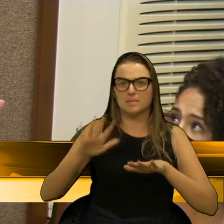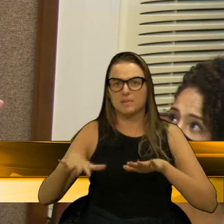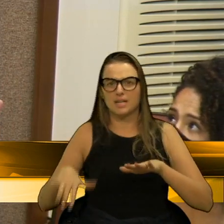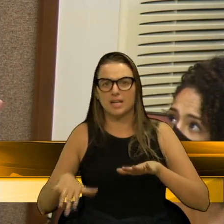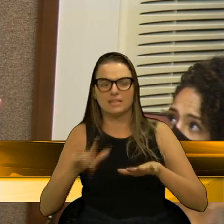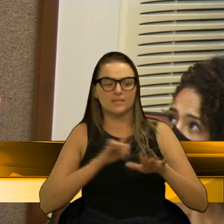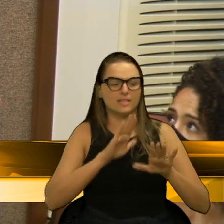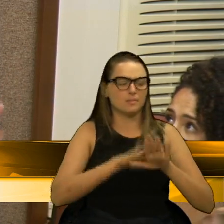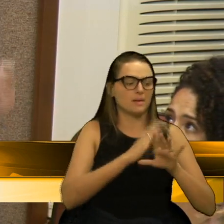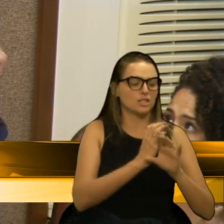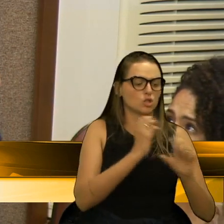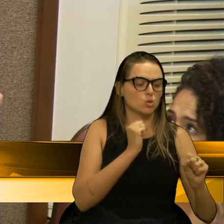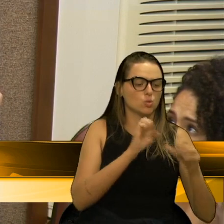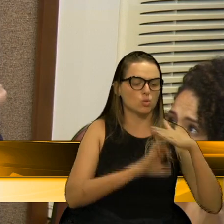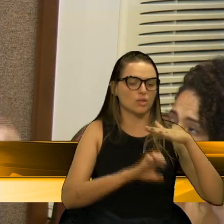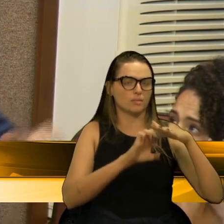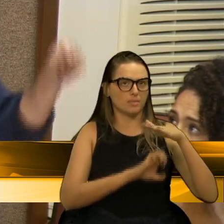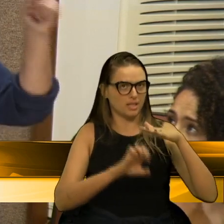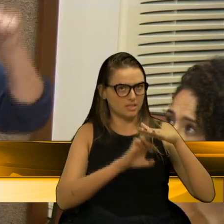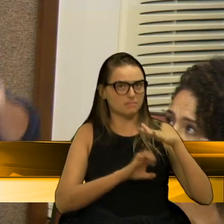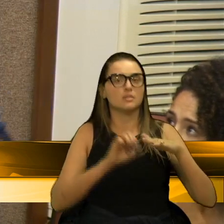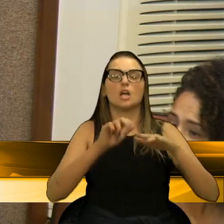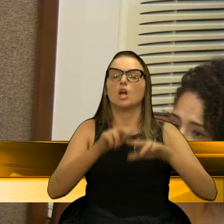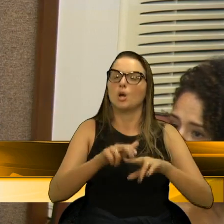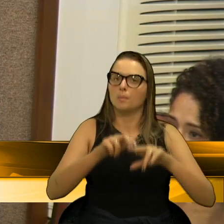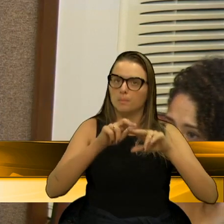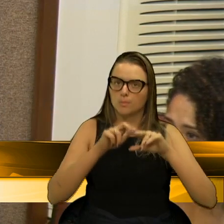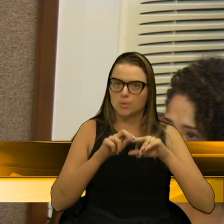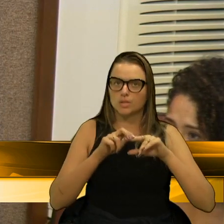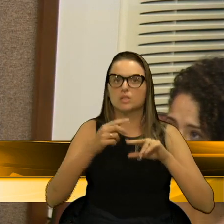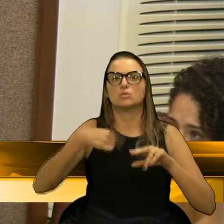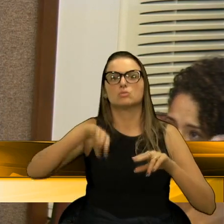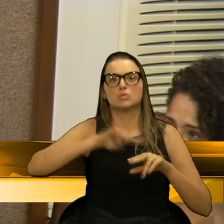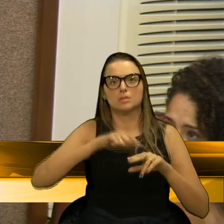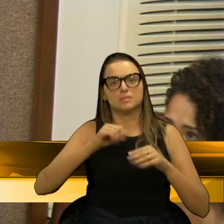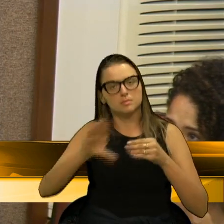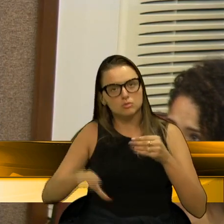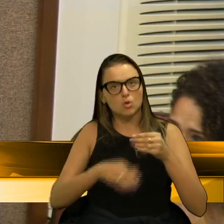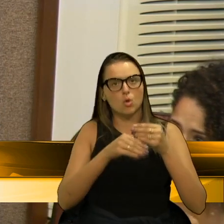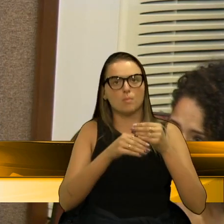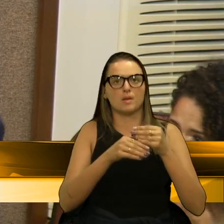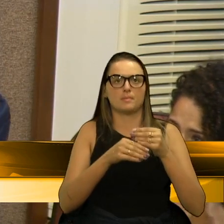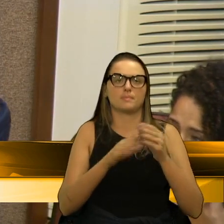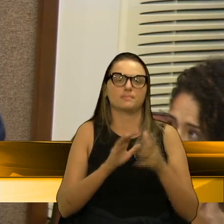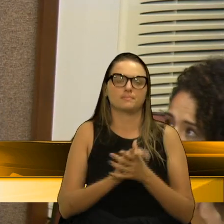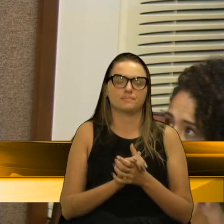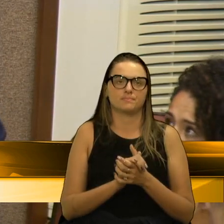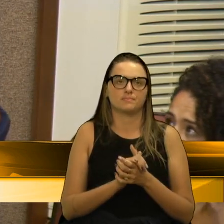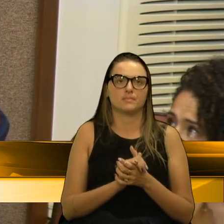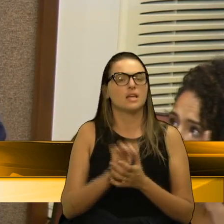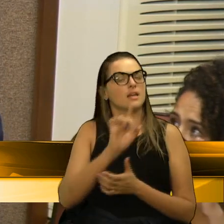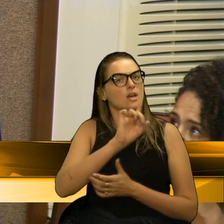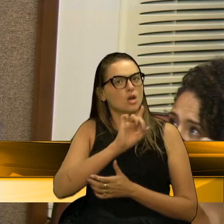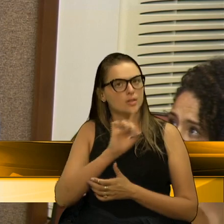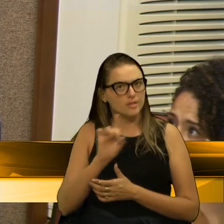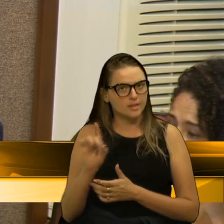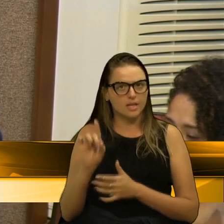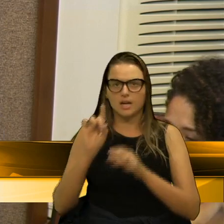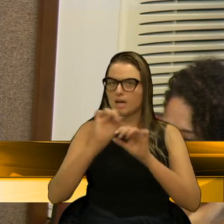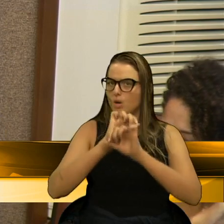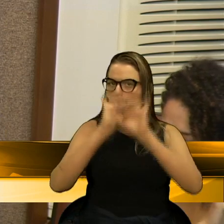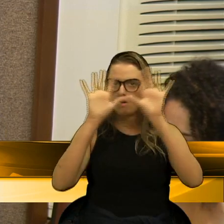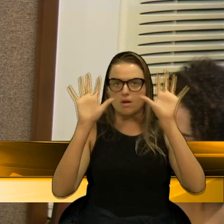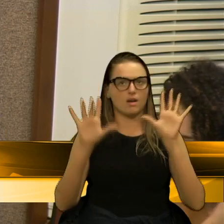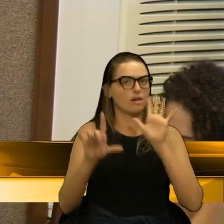empresas? Por isso que nós temos que constar essa emenda. E outra, não está claro na